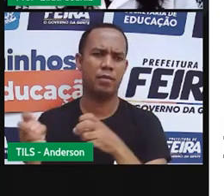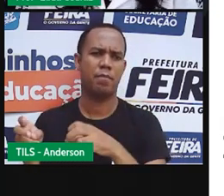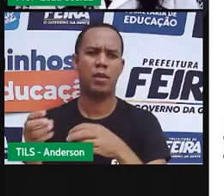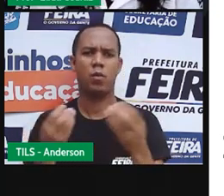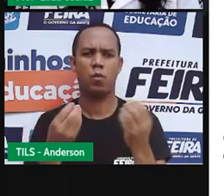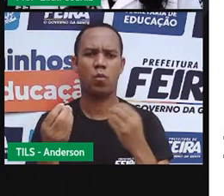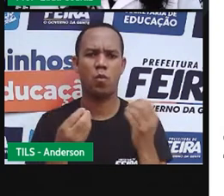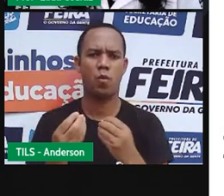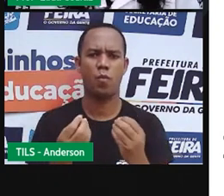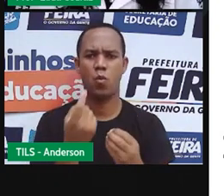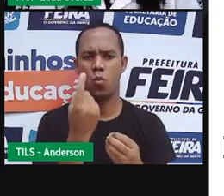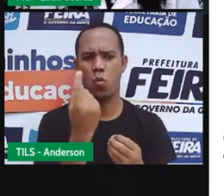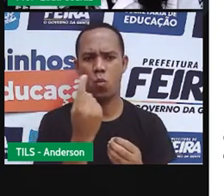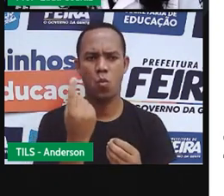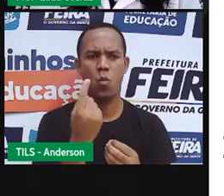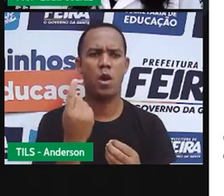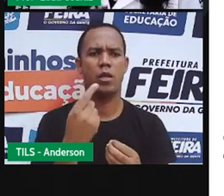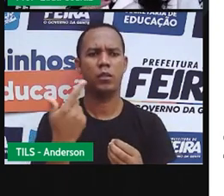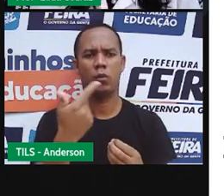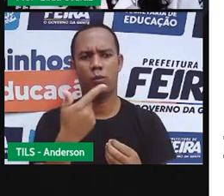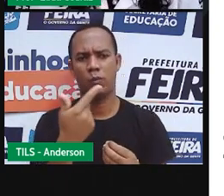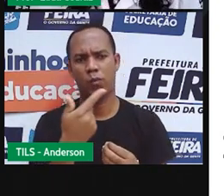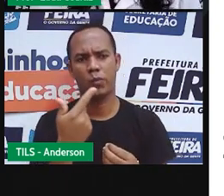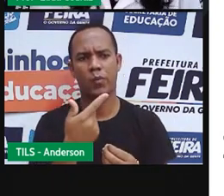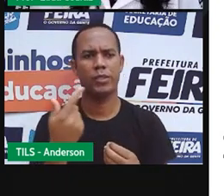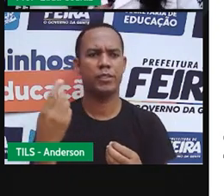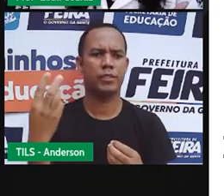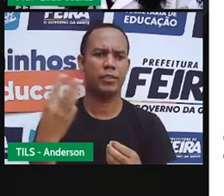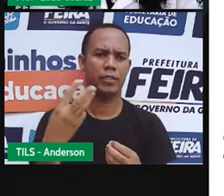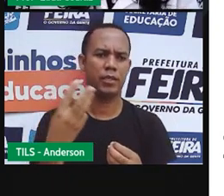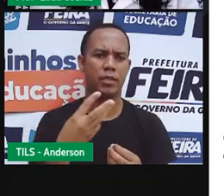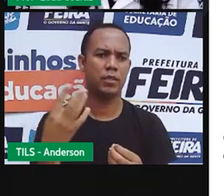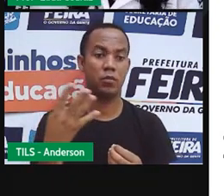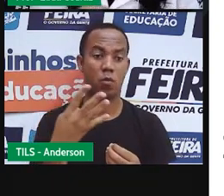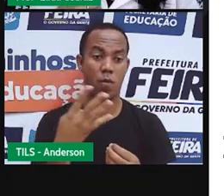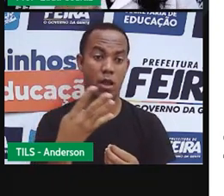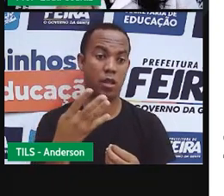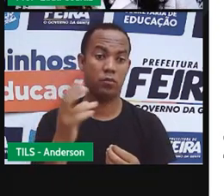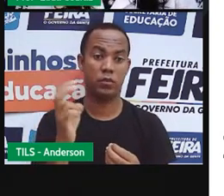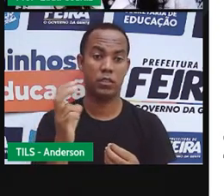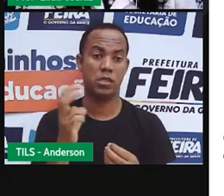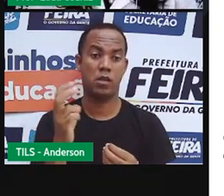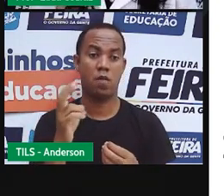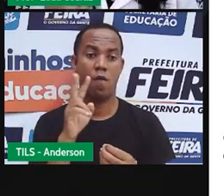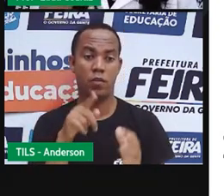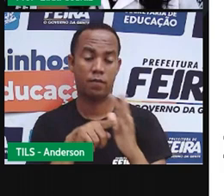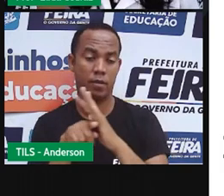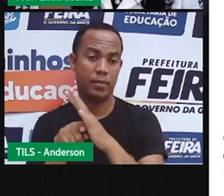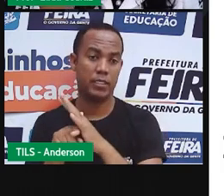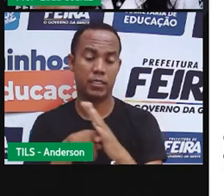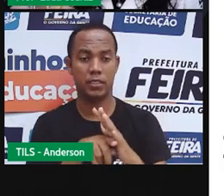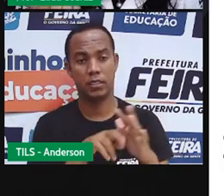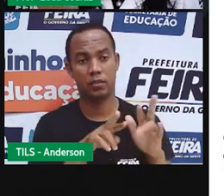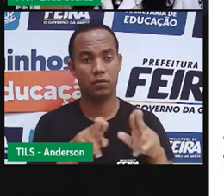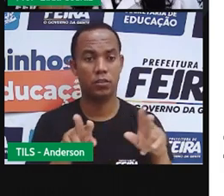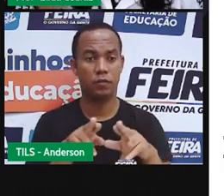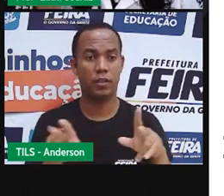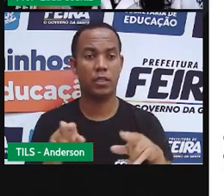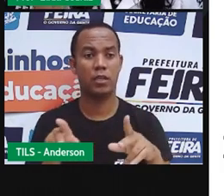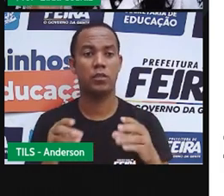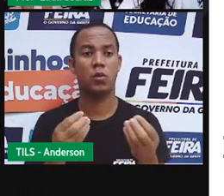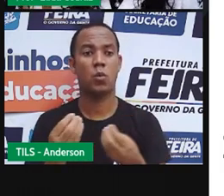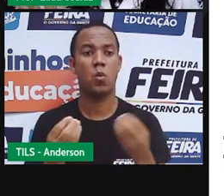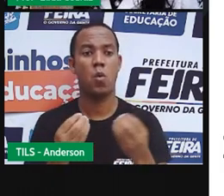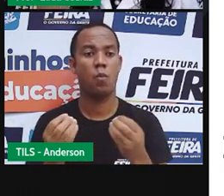hora, duas horas, três horas, quatro horas, cinco horas, três horas, sete